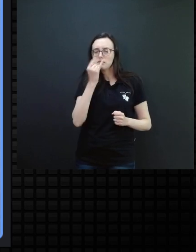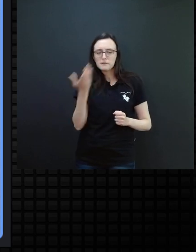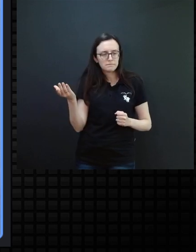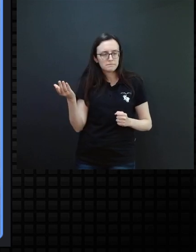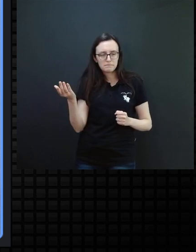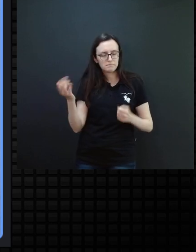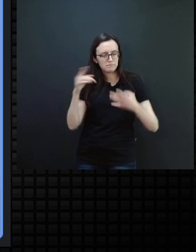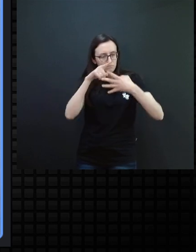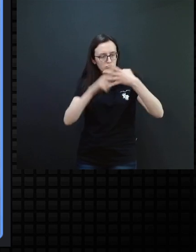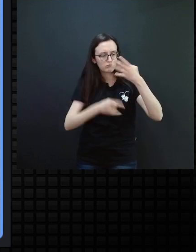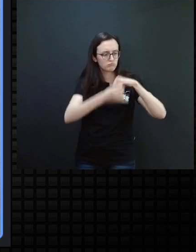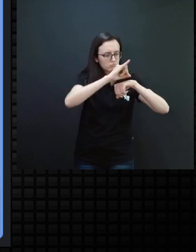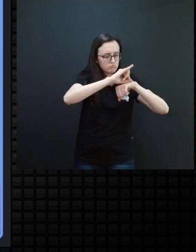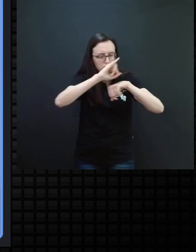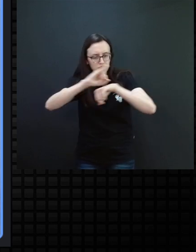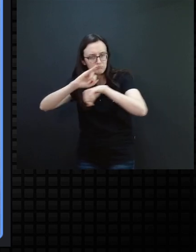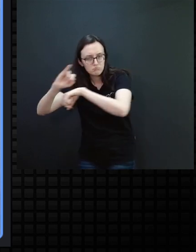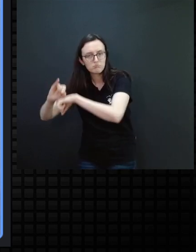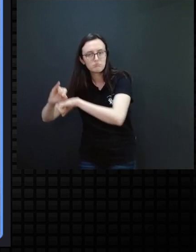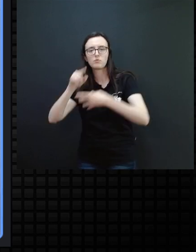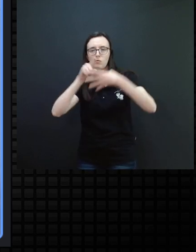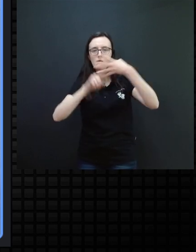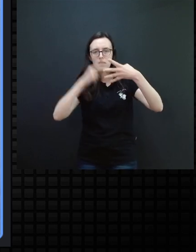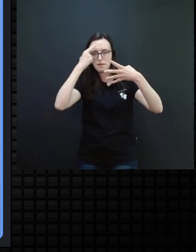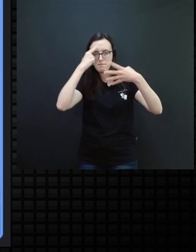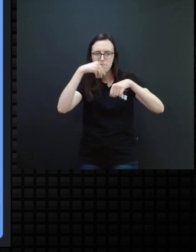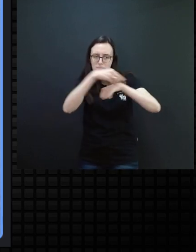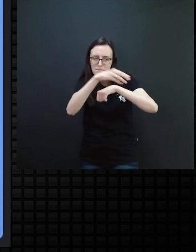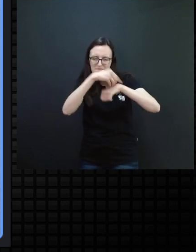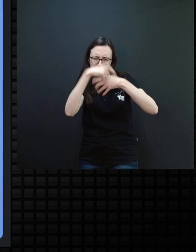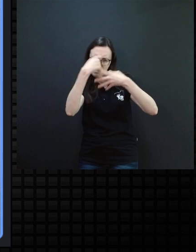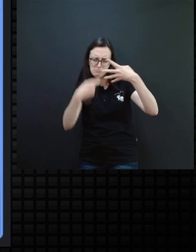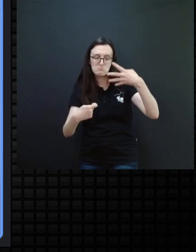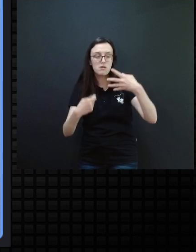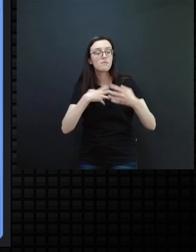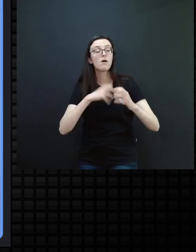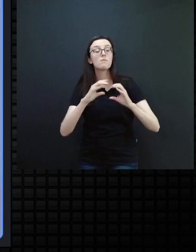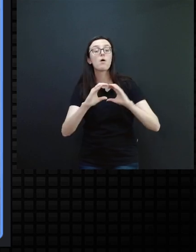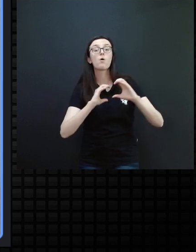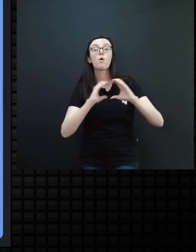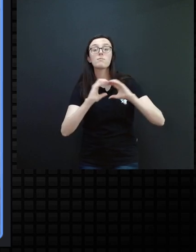objetos, em quatro sinais, né, nessa comunicação